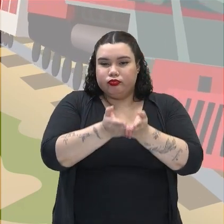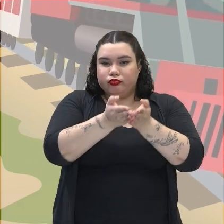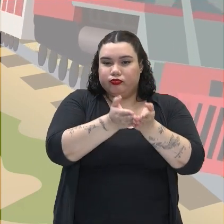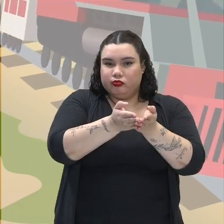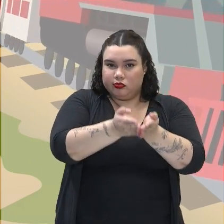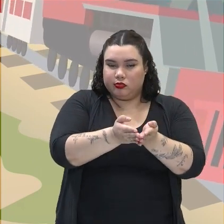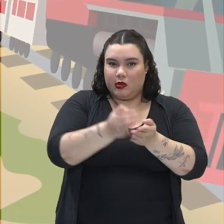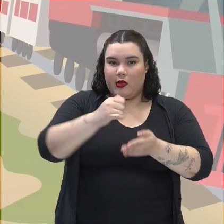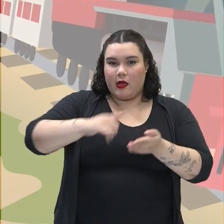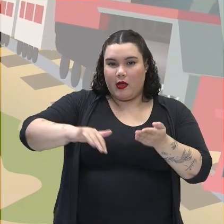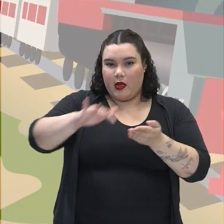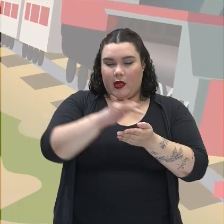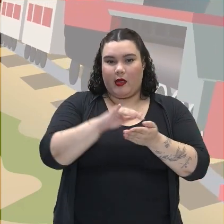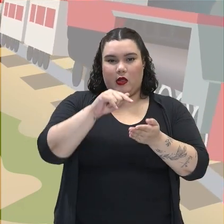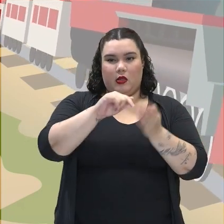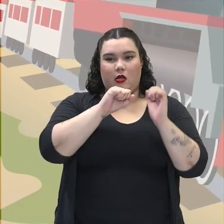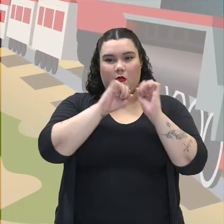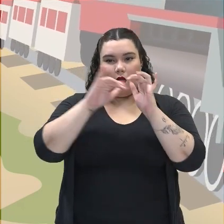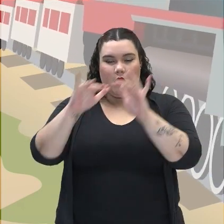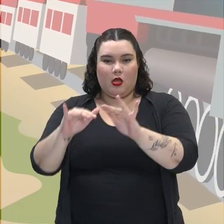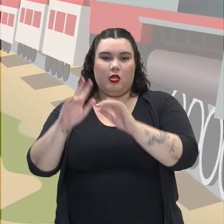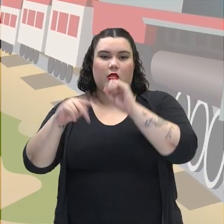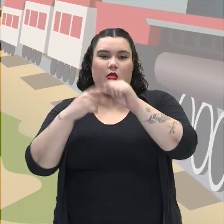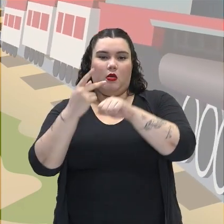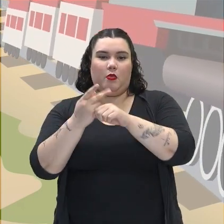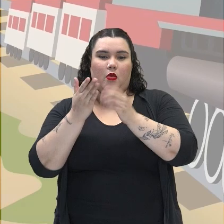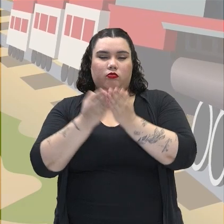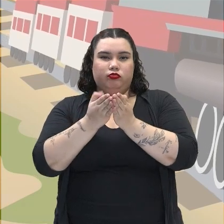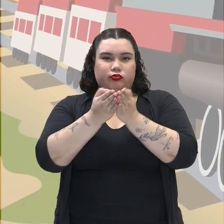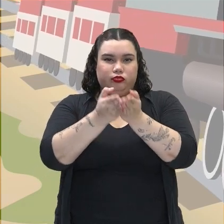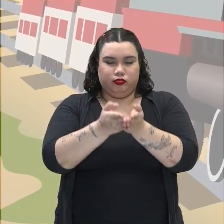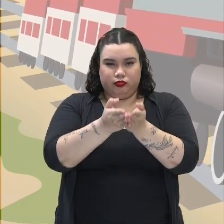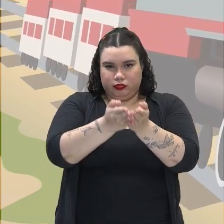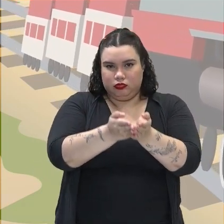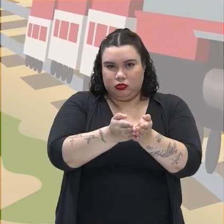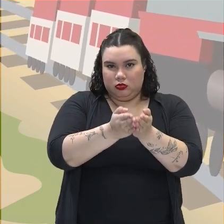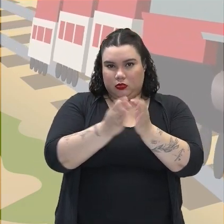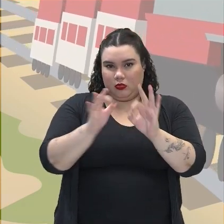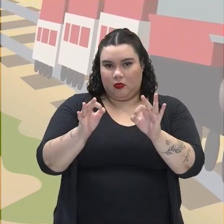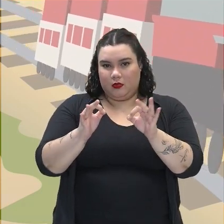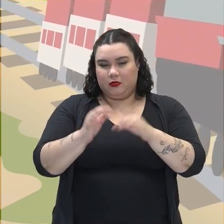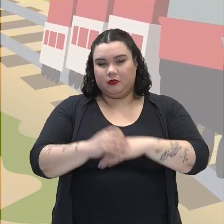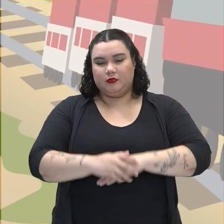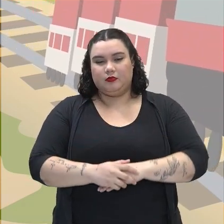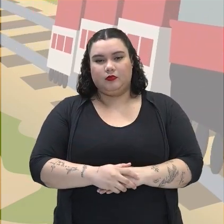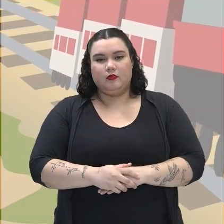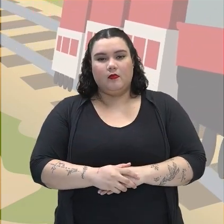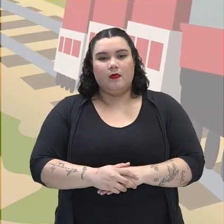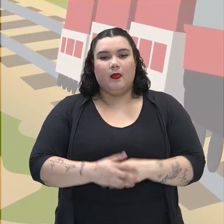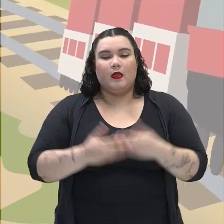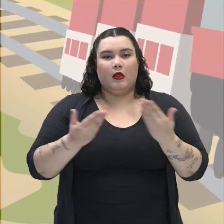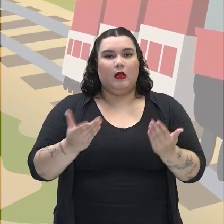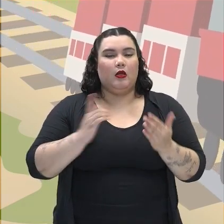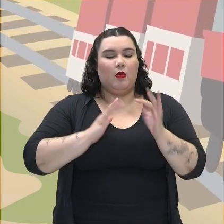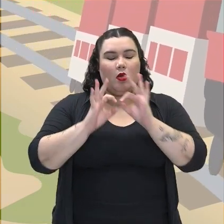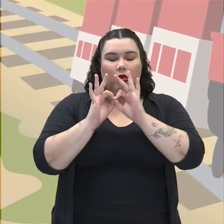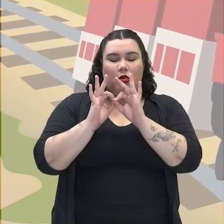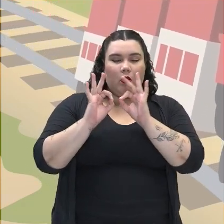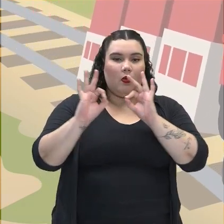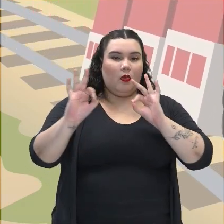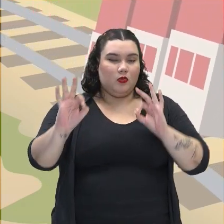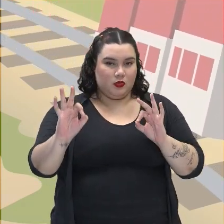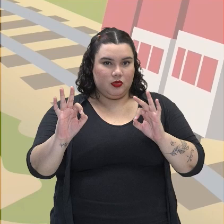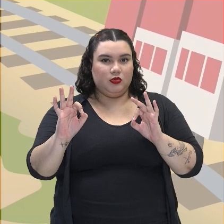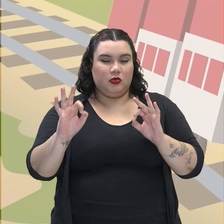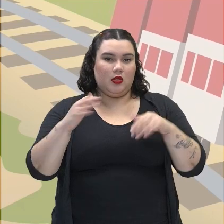nas zonas onde seriam armazenados e seriam transportados nas zonas portuárias, vamos colocar nesse termo, ficou muito mais distante. Então,